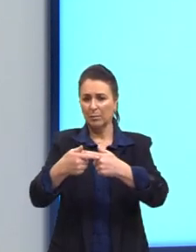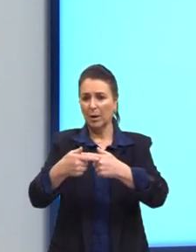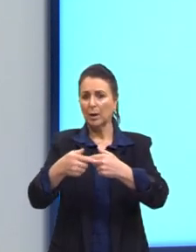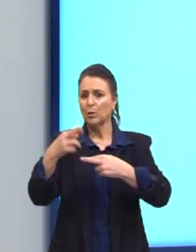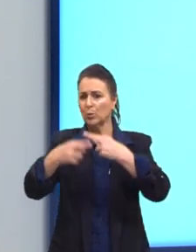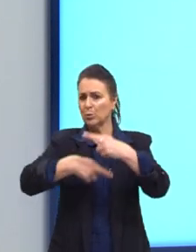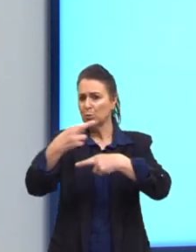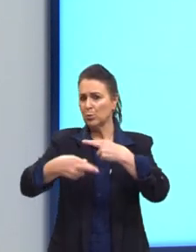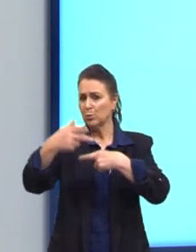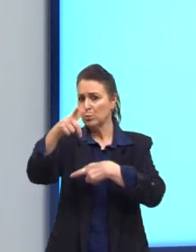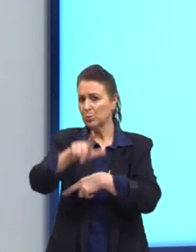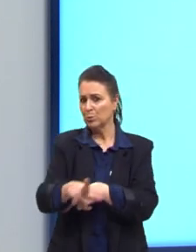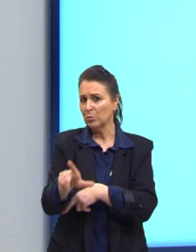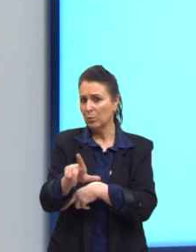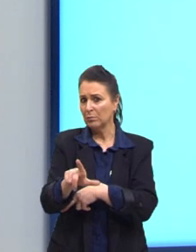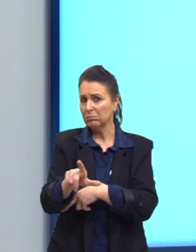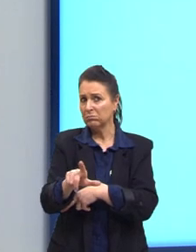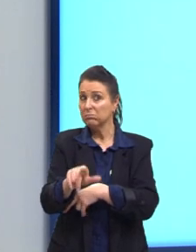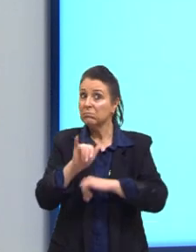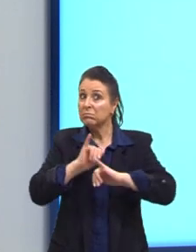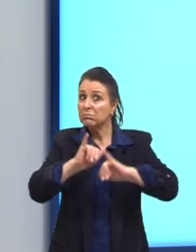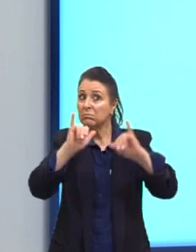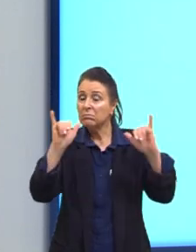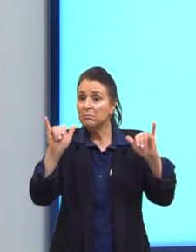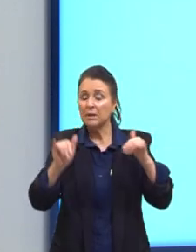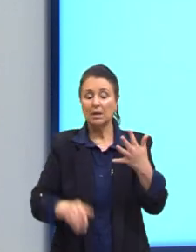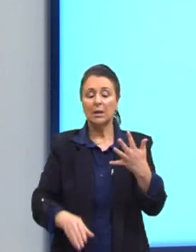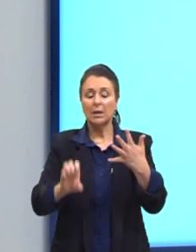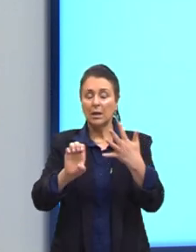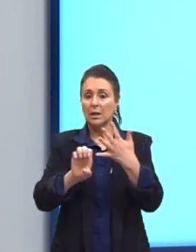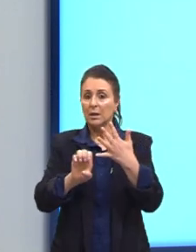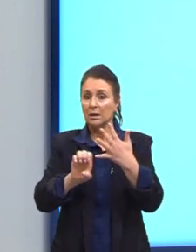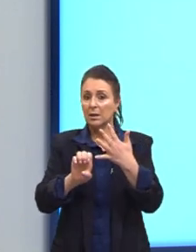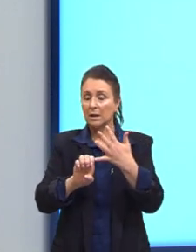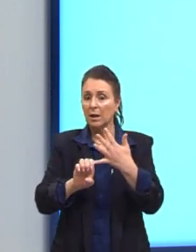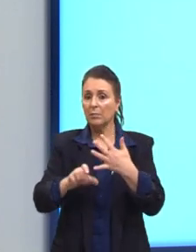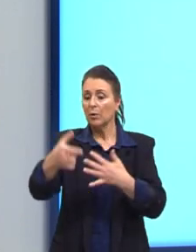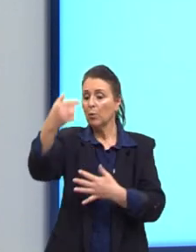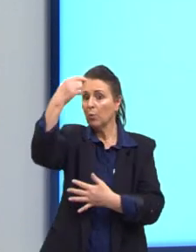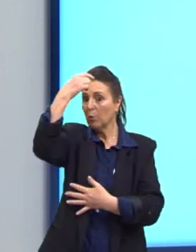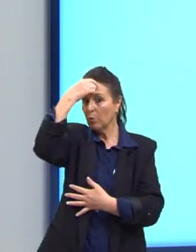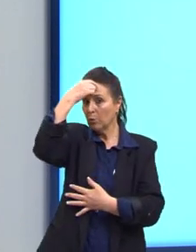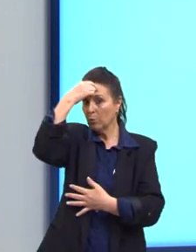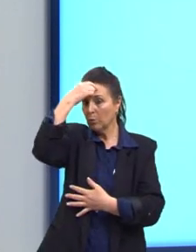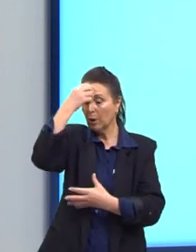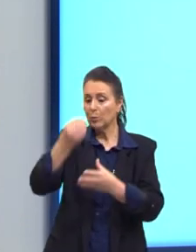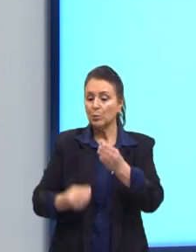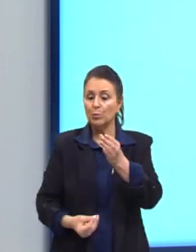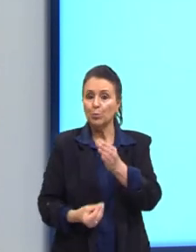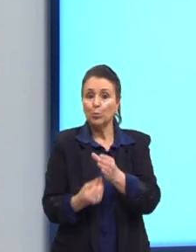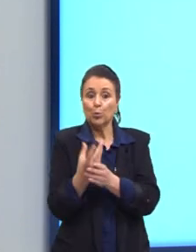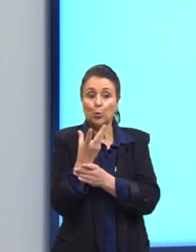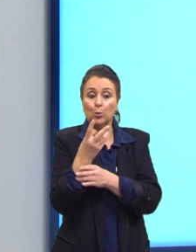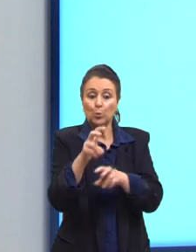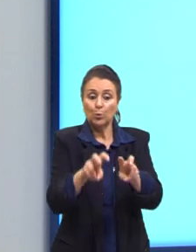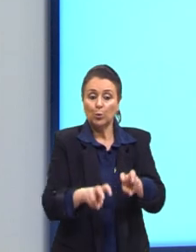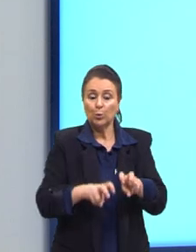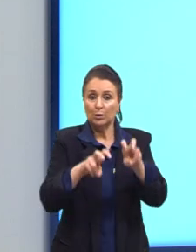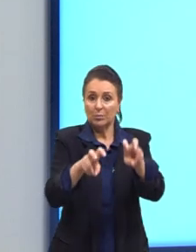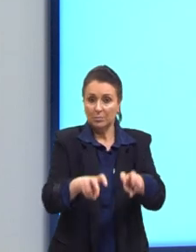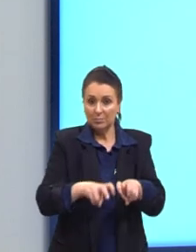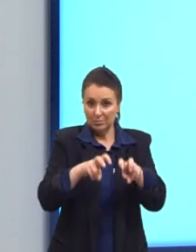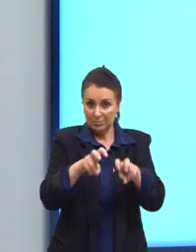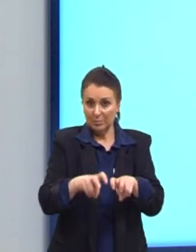nossa propaganda? E letra E, conscientizar produtores rurais sobre os